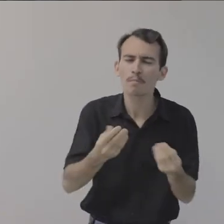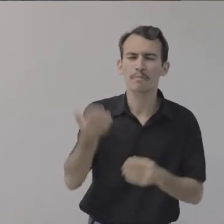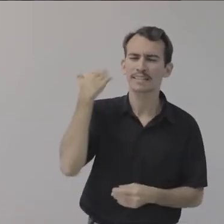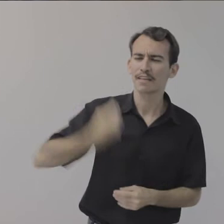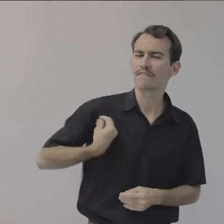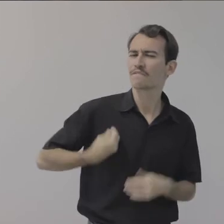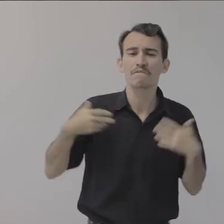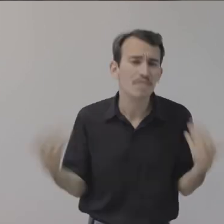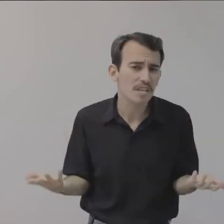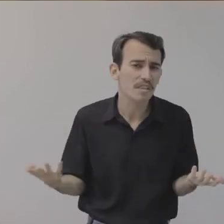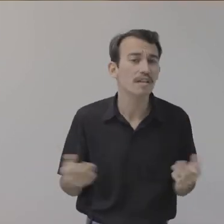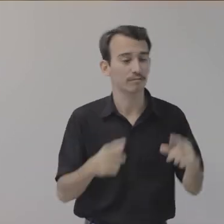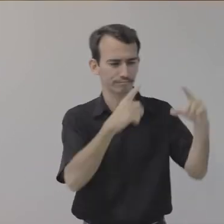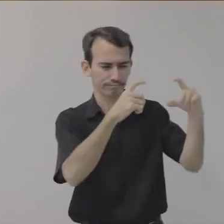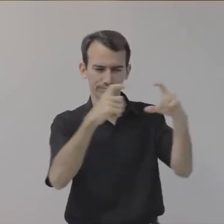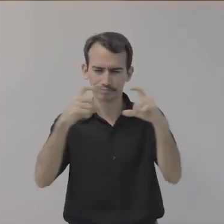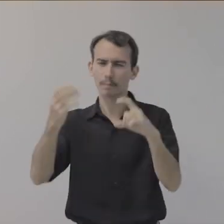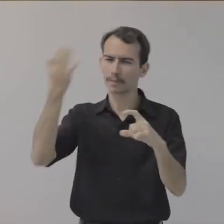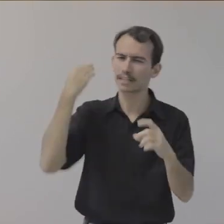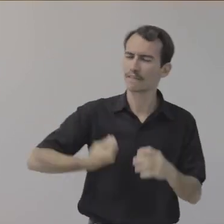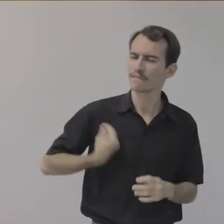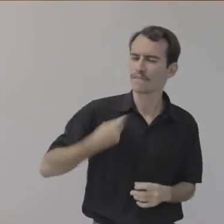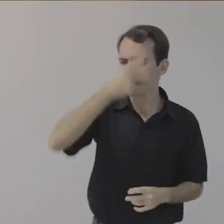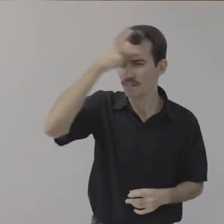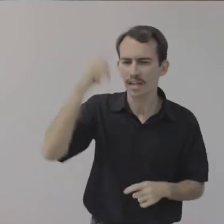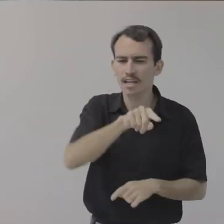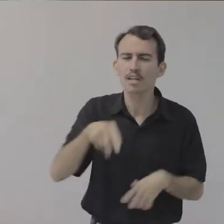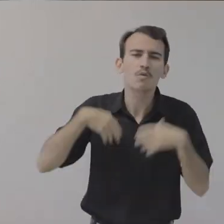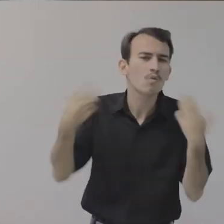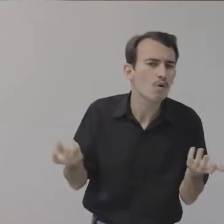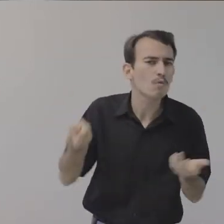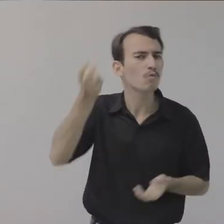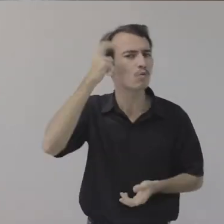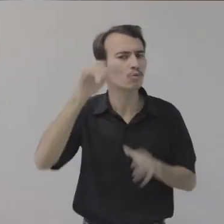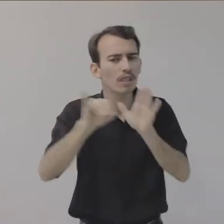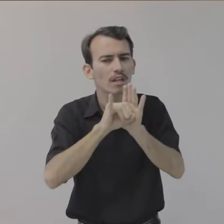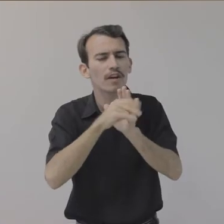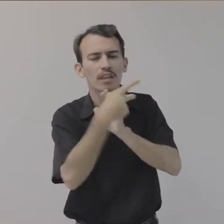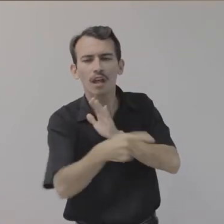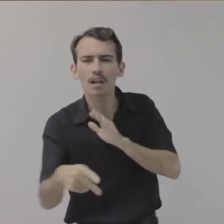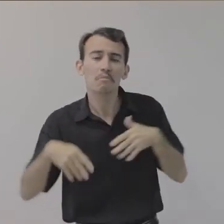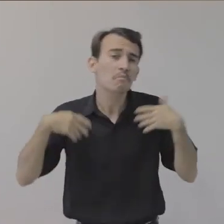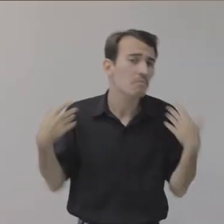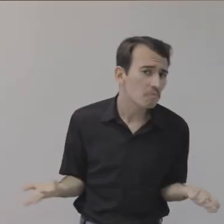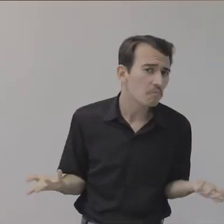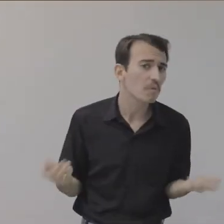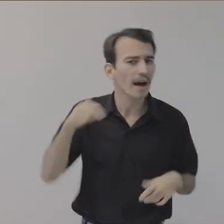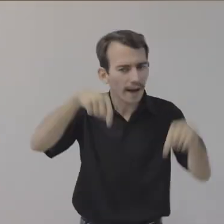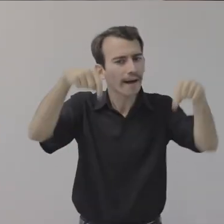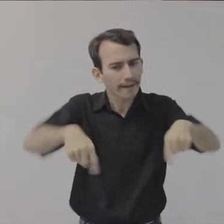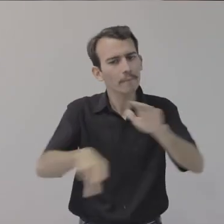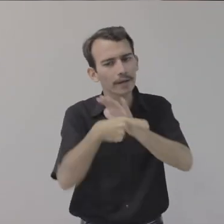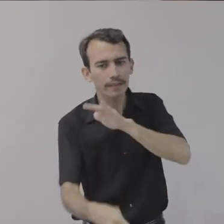A exposição conta com fotos dos zeladores e símbolos sagrados do universo cultural das comunidades de terreiros de Vitória e região,